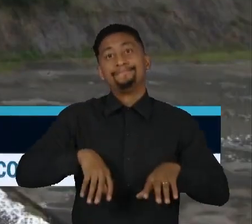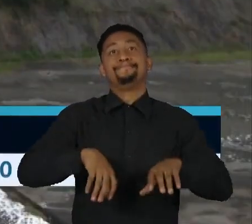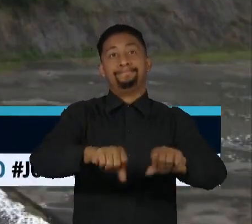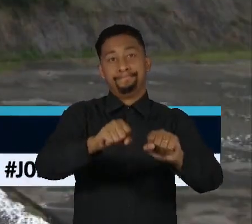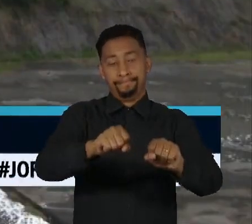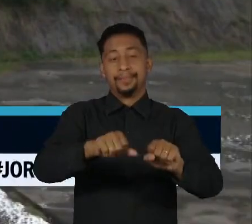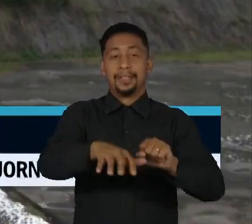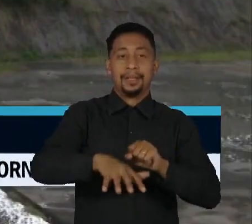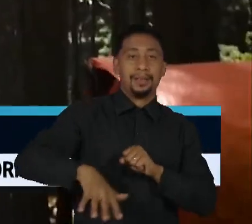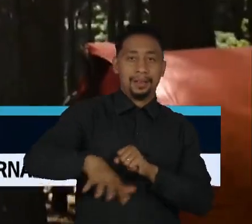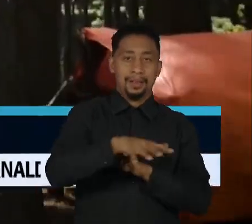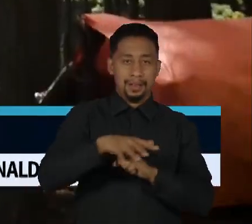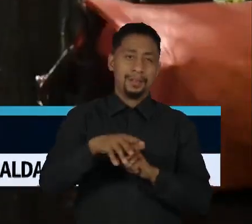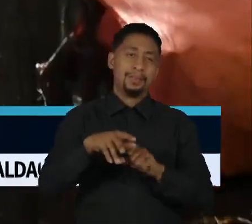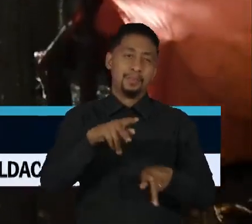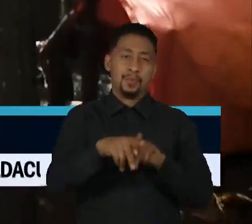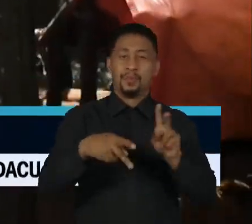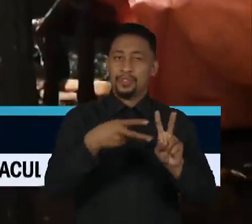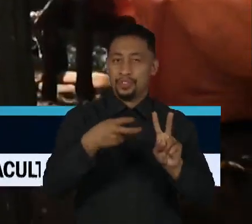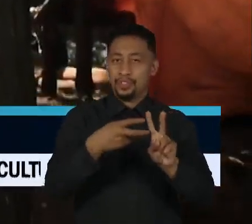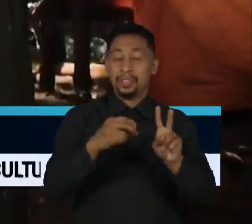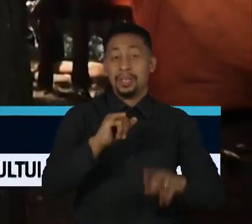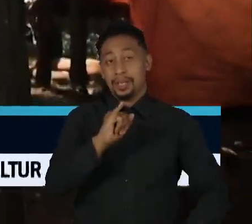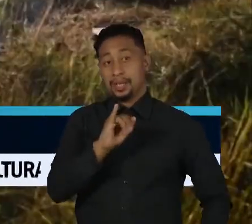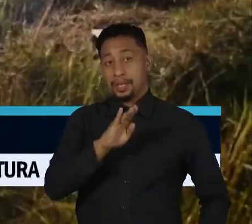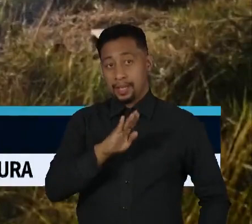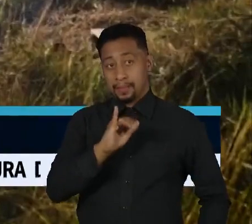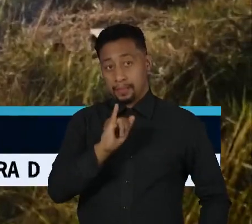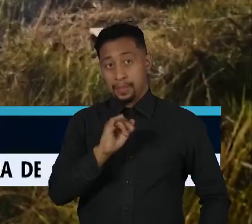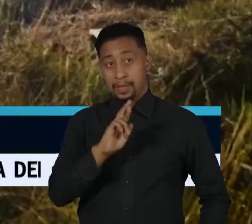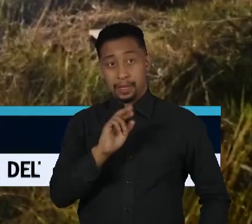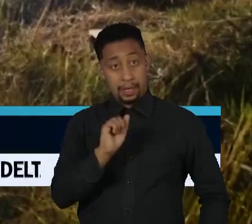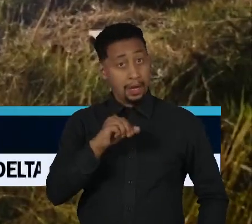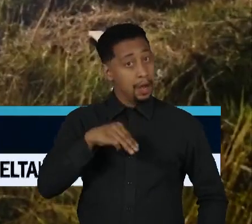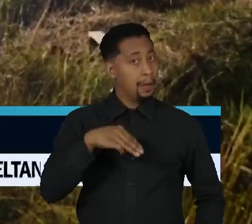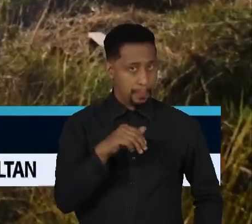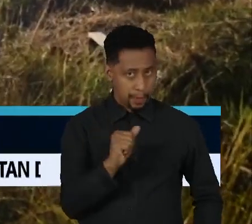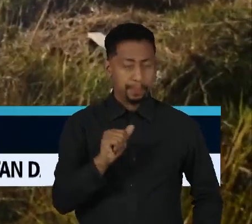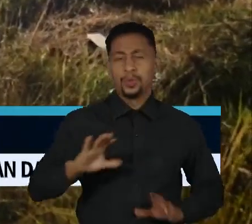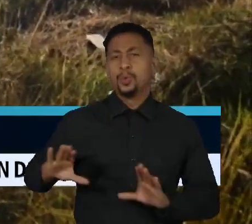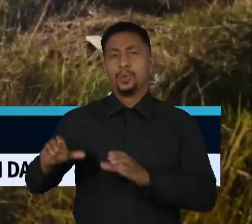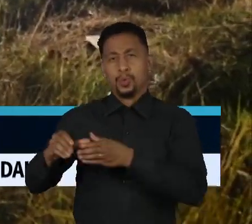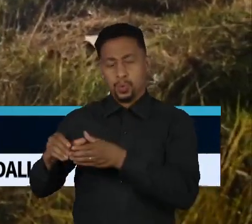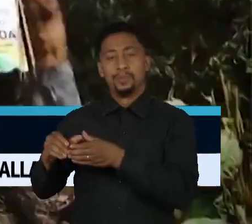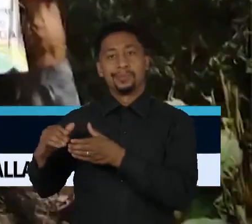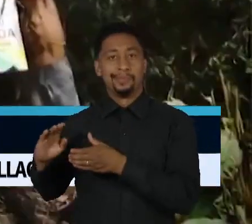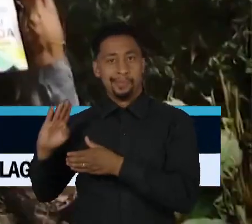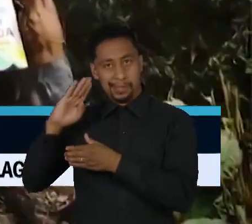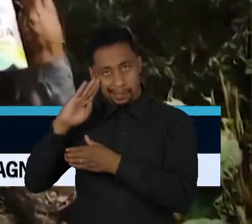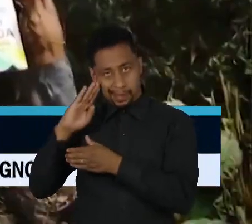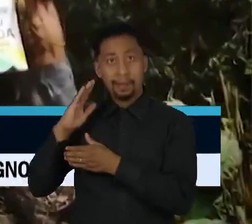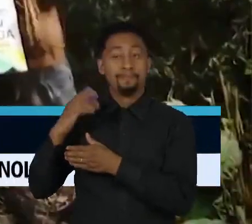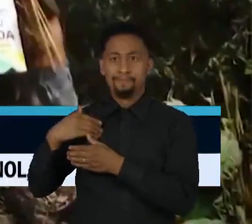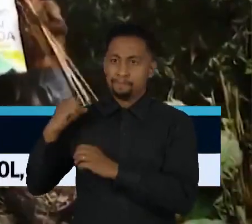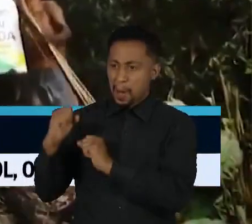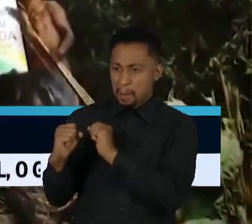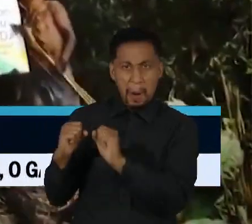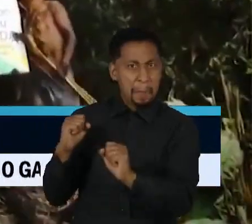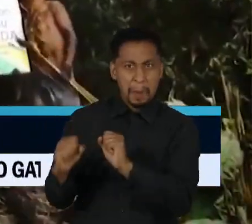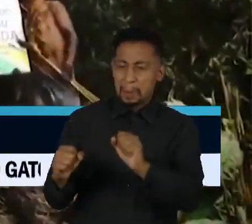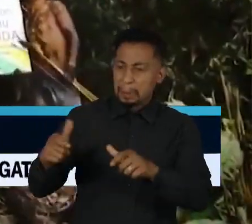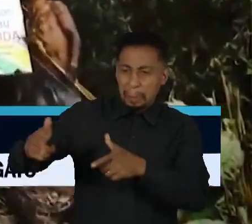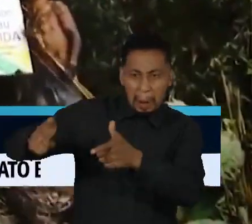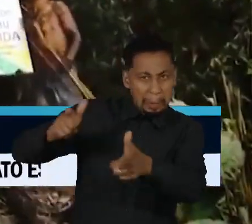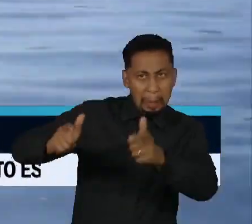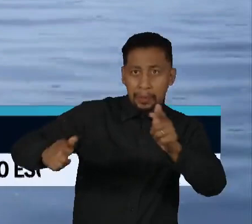indígena Ibirama. Em 1930, um grupo paramilitar assassinou mais de 200 indígenas que